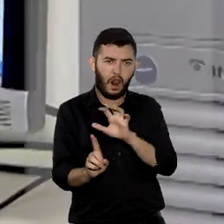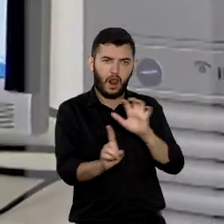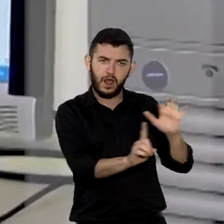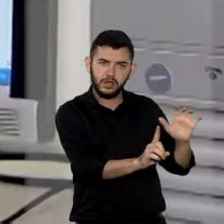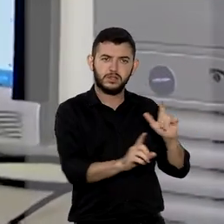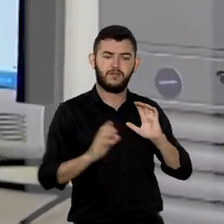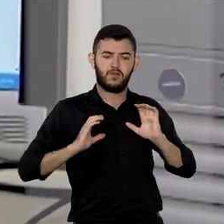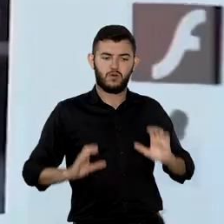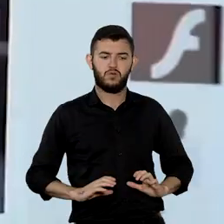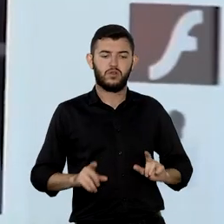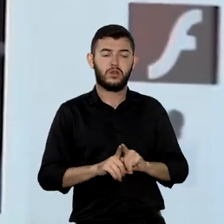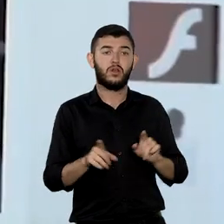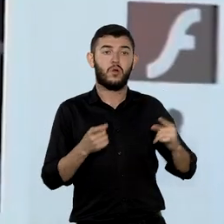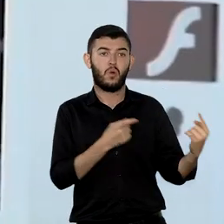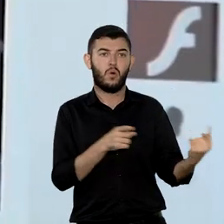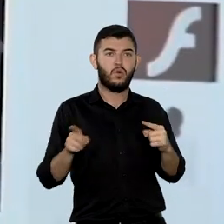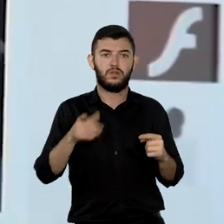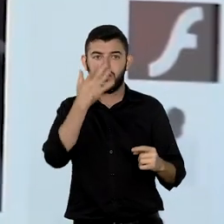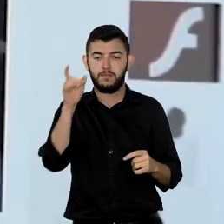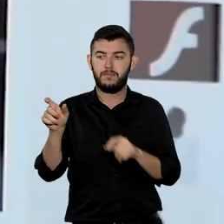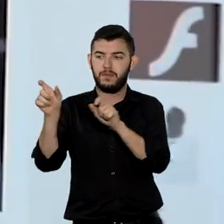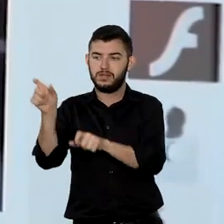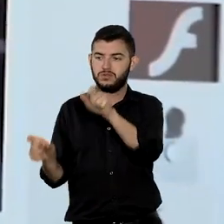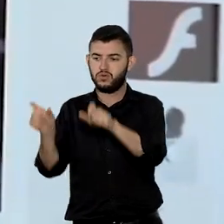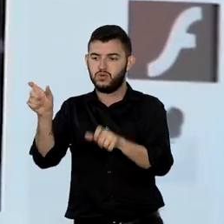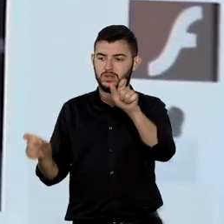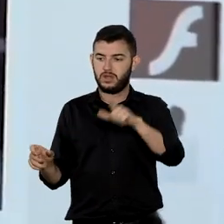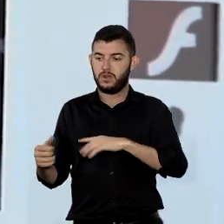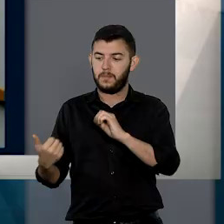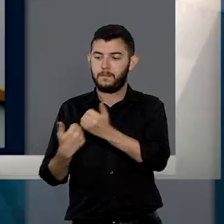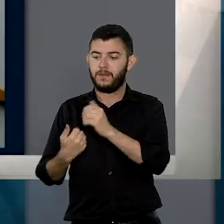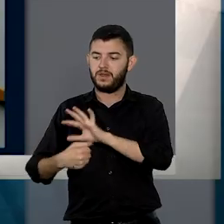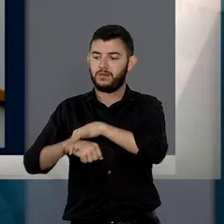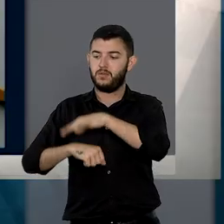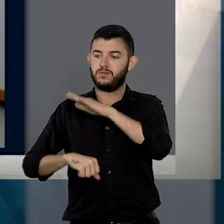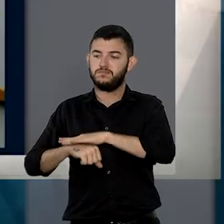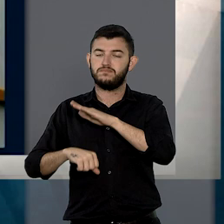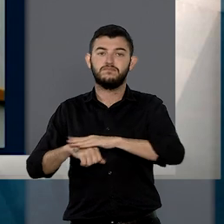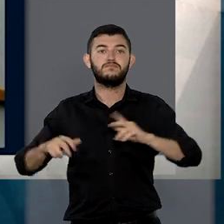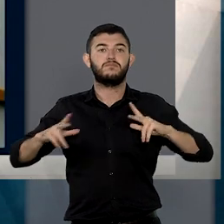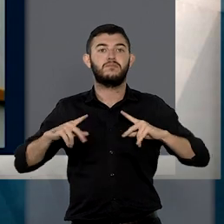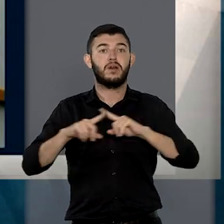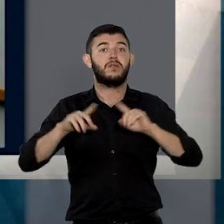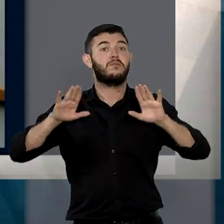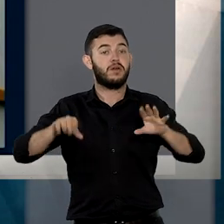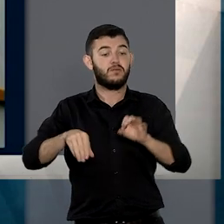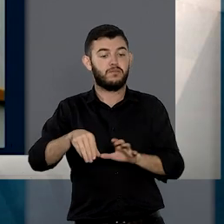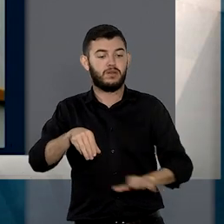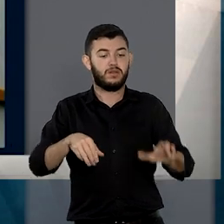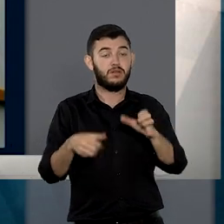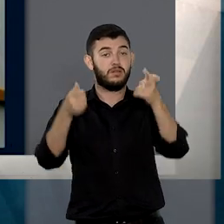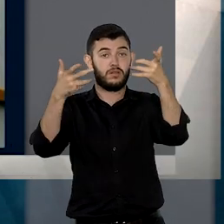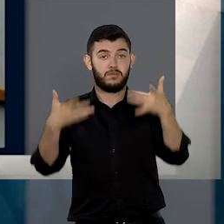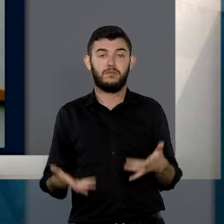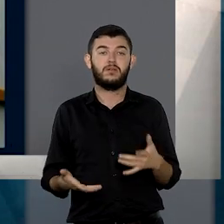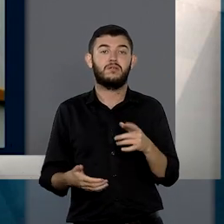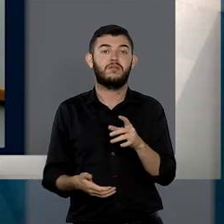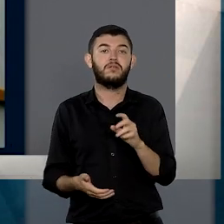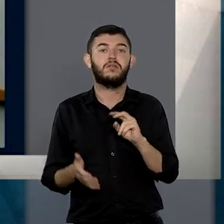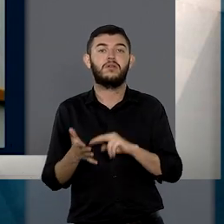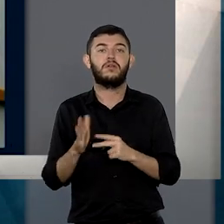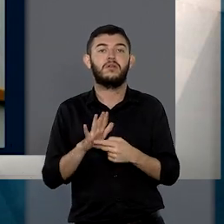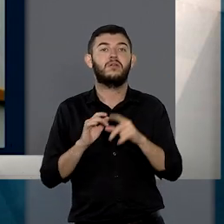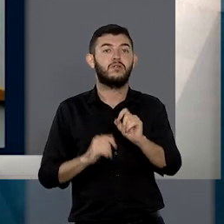voltadas contra o patrimônio particular de pessoas específicas. O que, segundo o ministro, em tese, possibilita